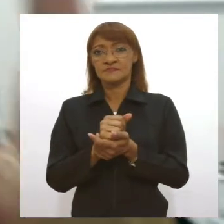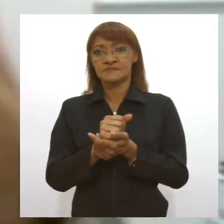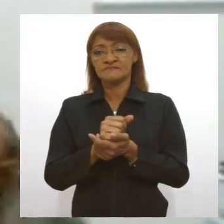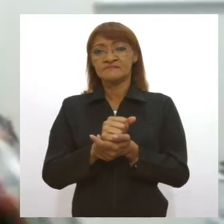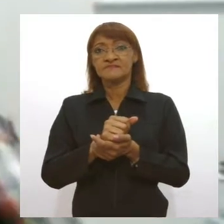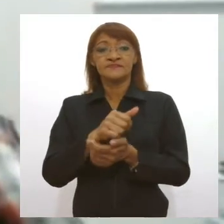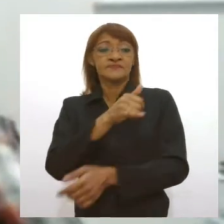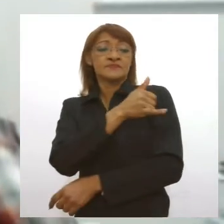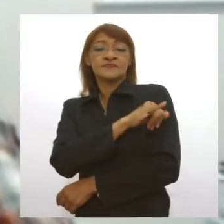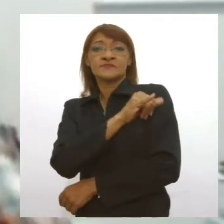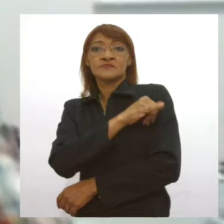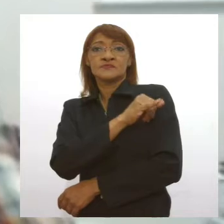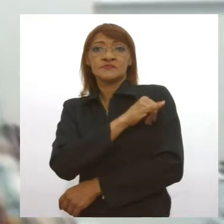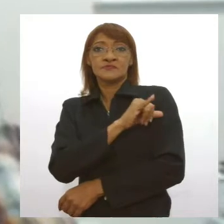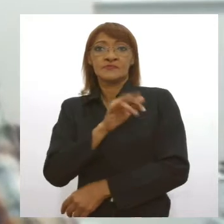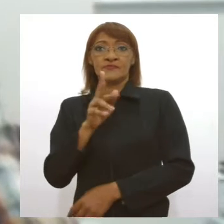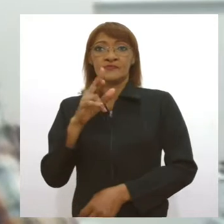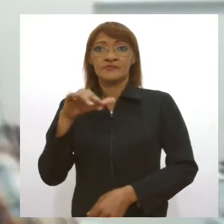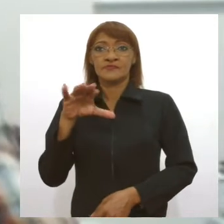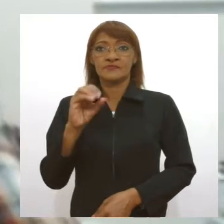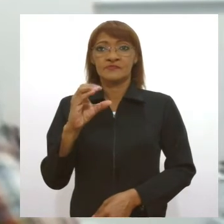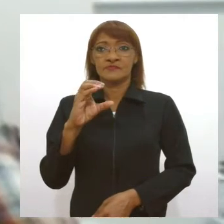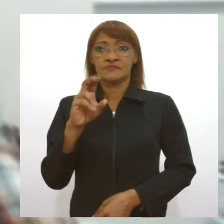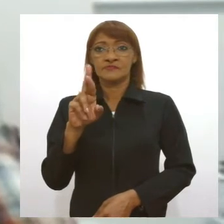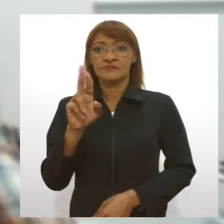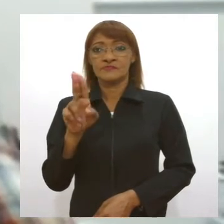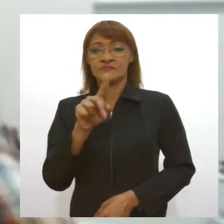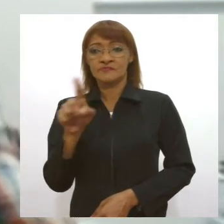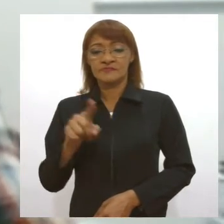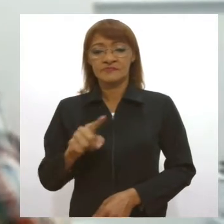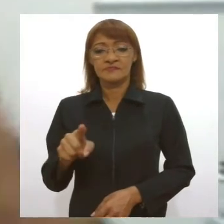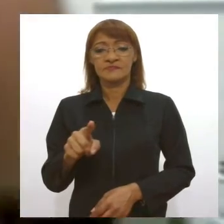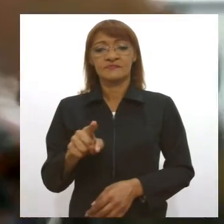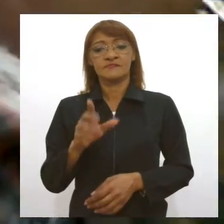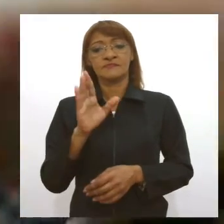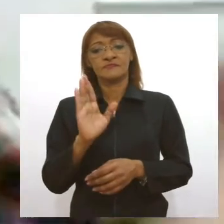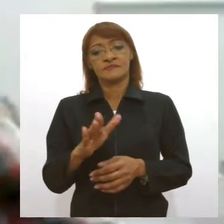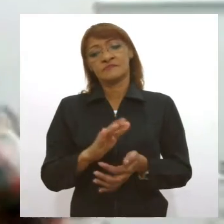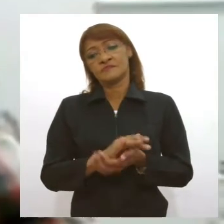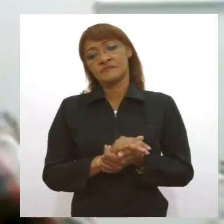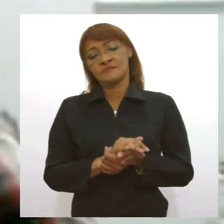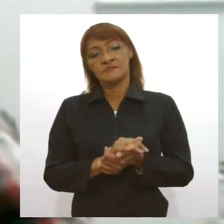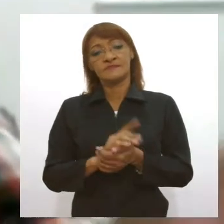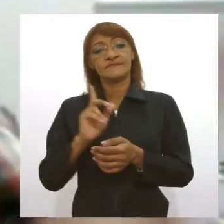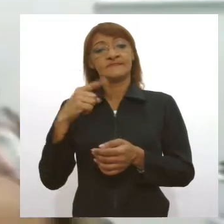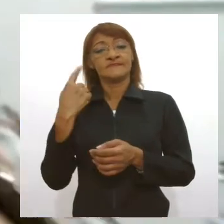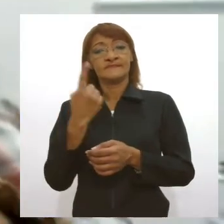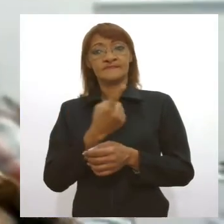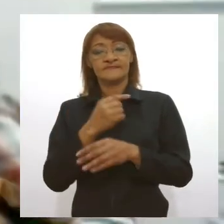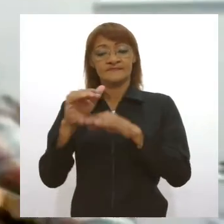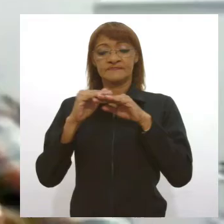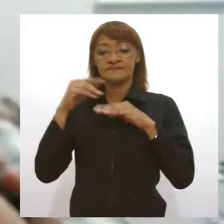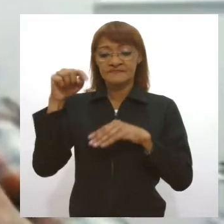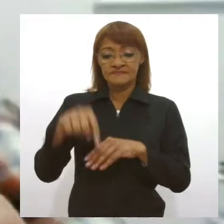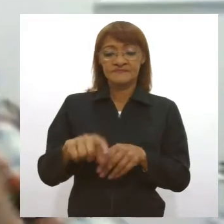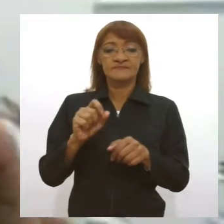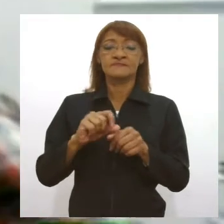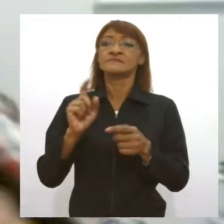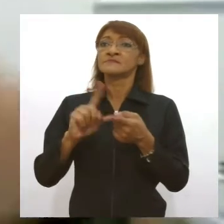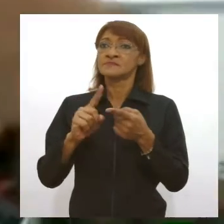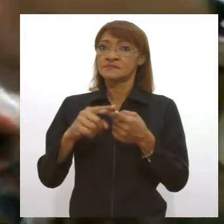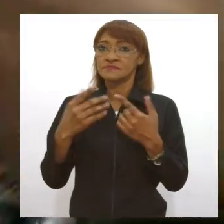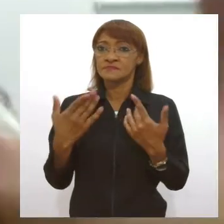Janeiro. Nós recebemos a excelente notícia, recentemente, que nós iremos fazer aqui também, nós iremos ser